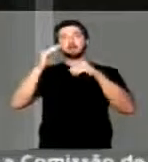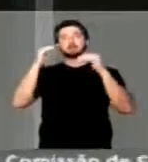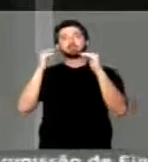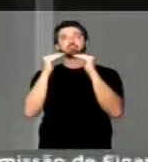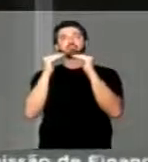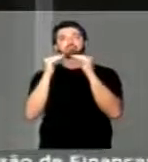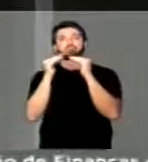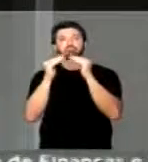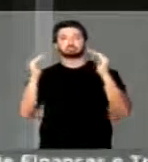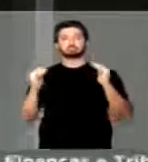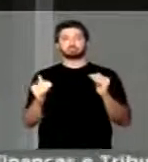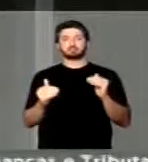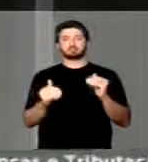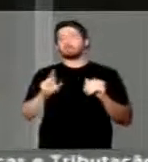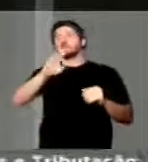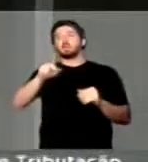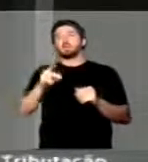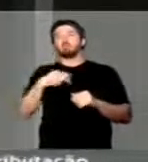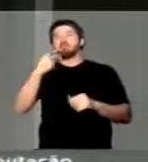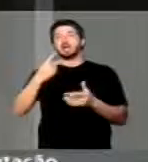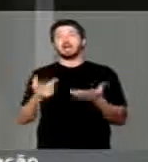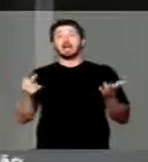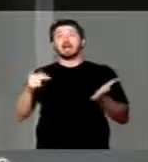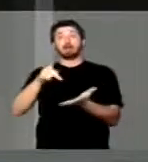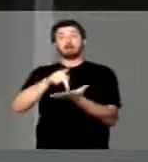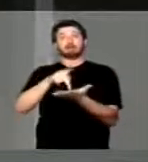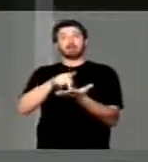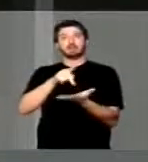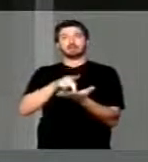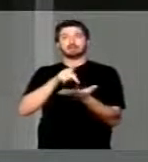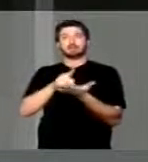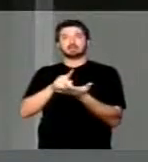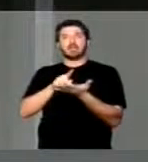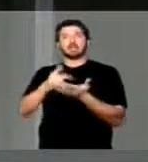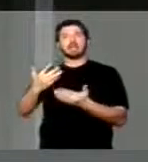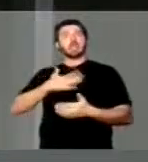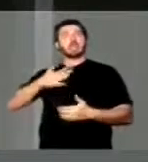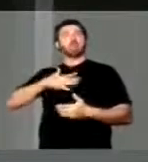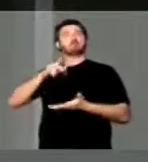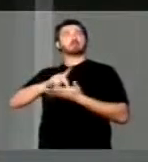Coerência não significa achar que a verdade está sempre consigo.